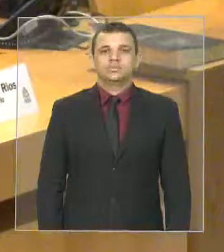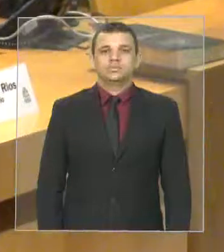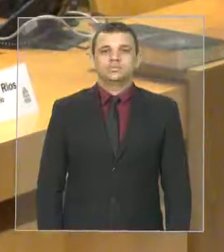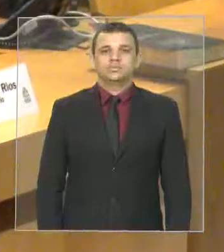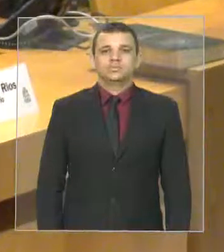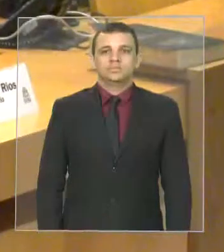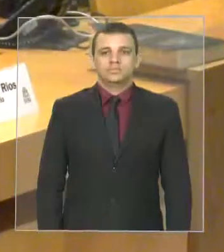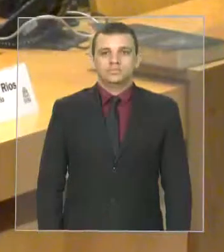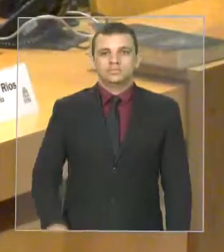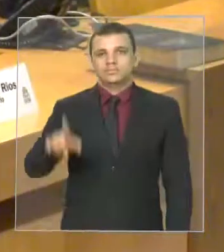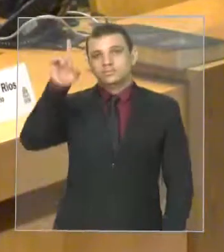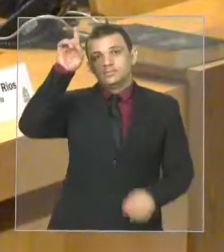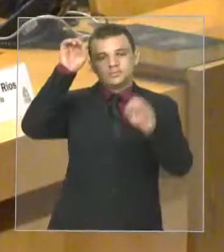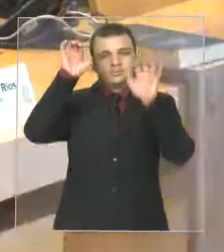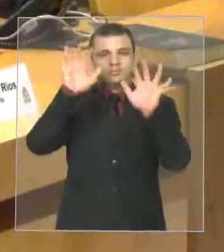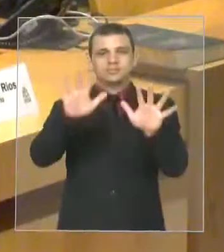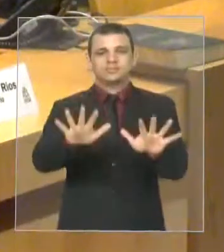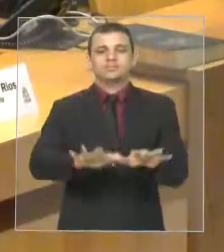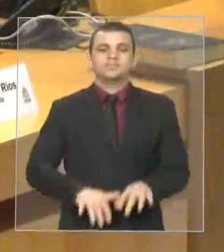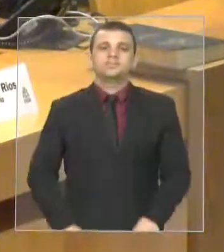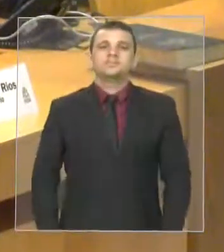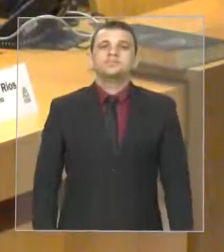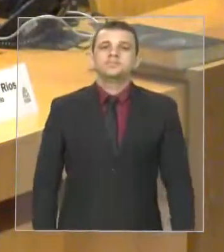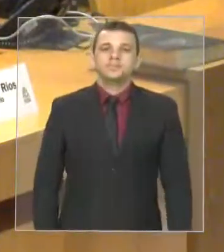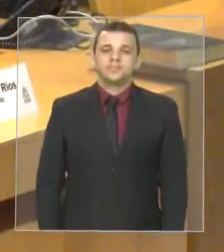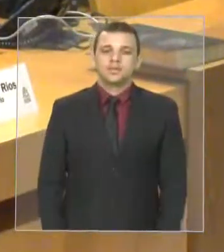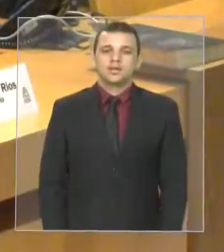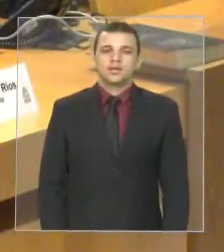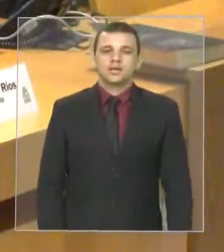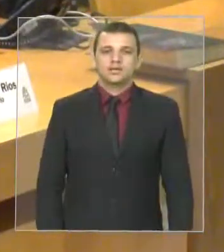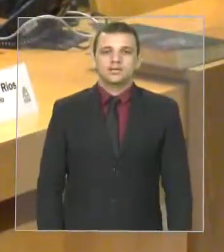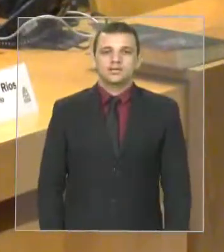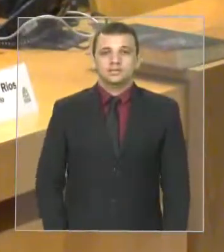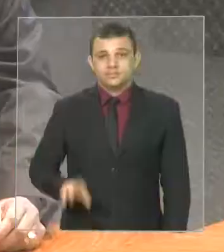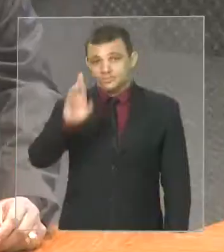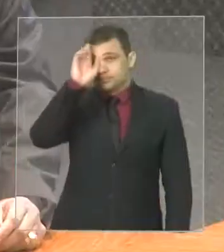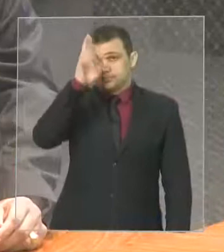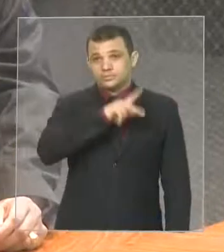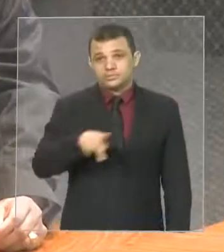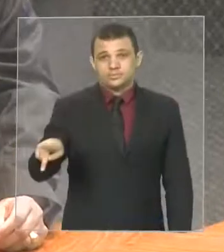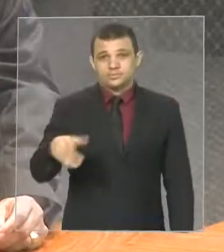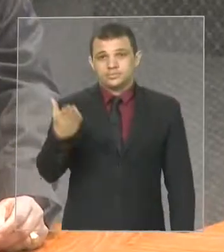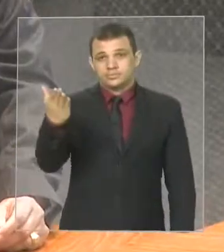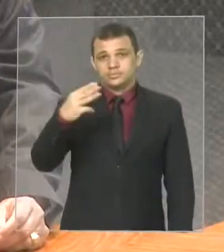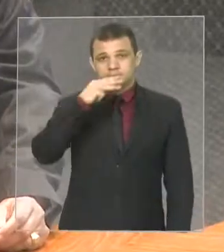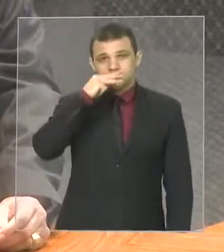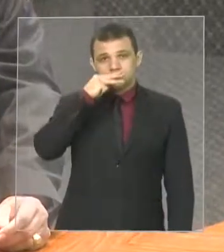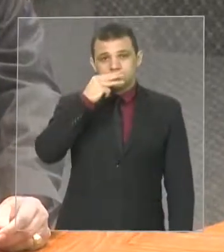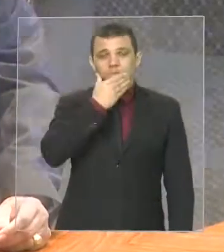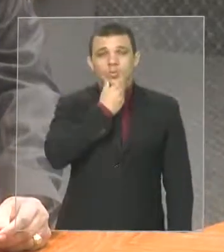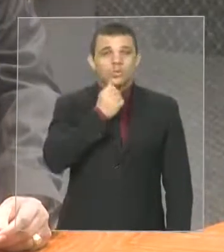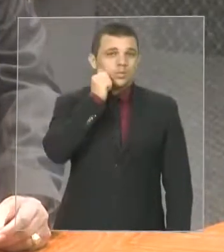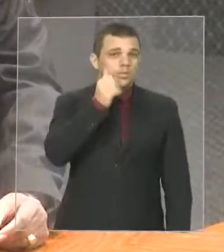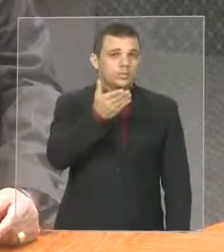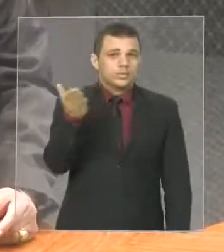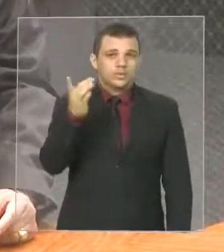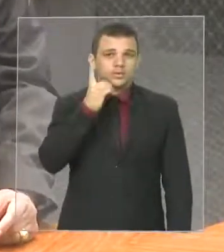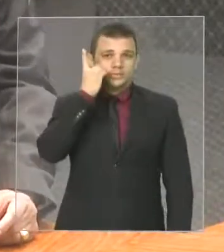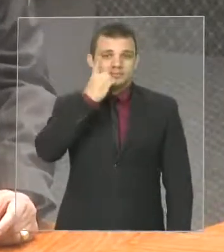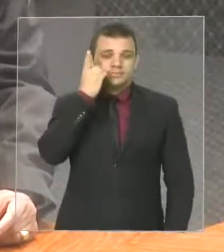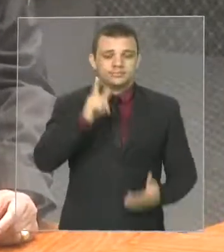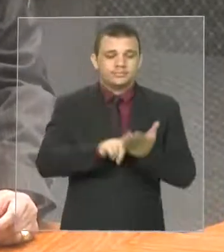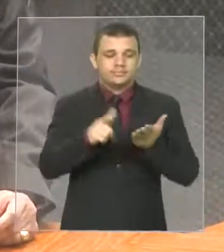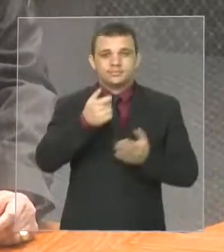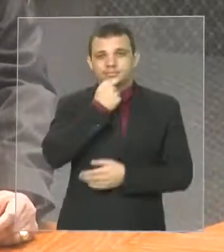Que Deus abençoe a todos. Santíssimo Sr. Presidente, Humberto, Santíssimos Senhores e Senhoras Deputados, Imprensa, Galeria,